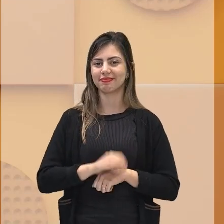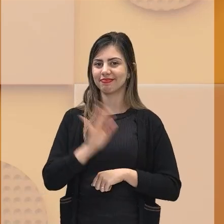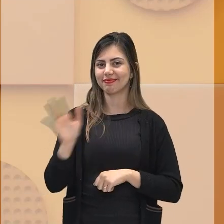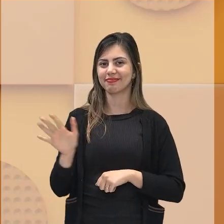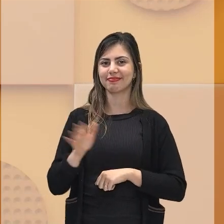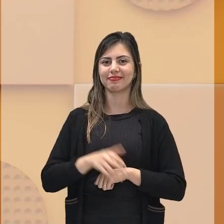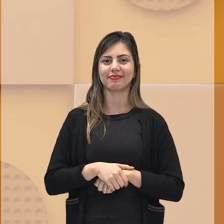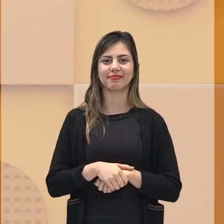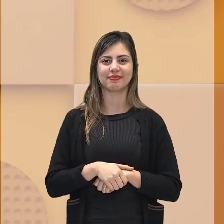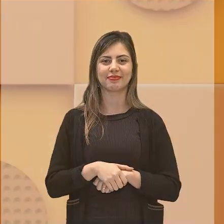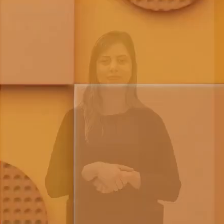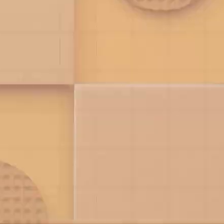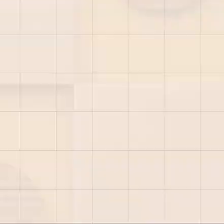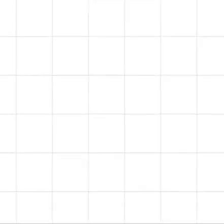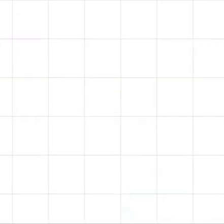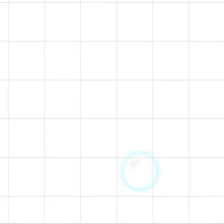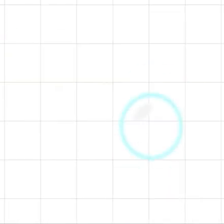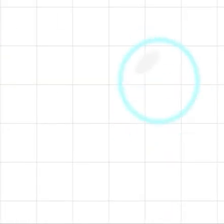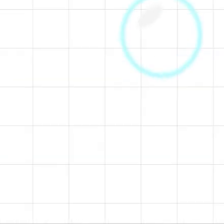próxima.